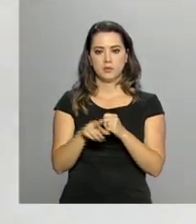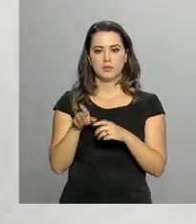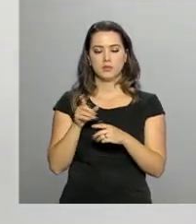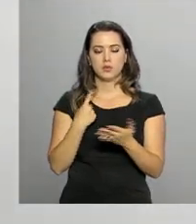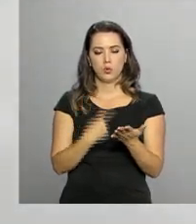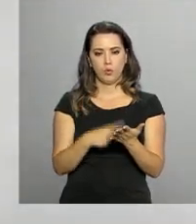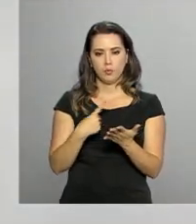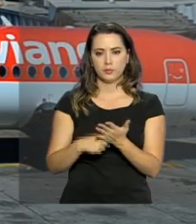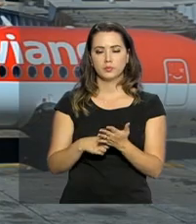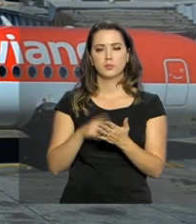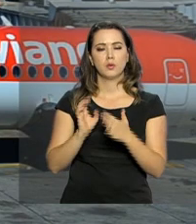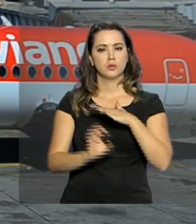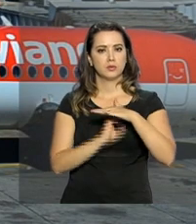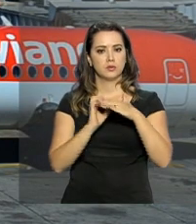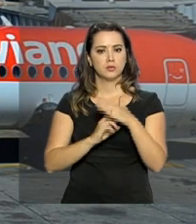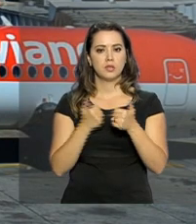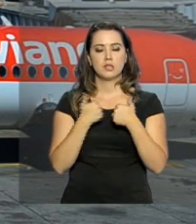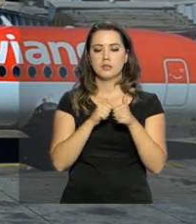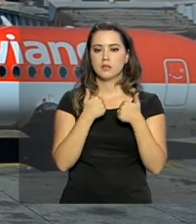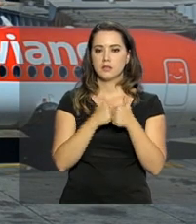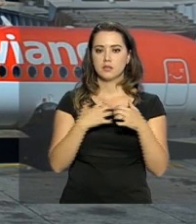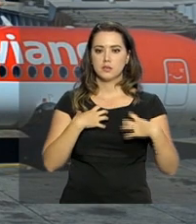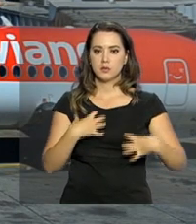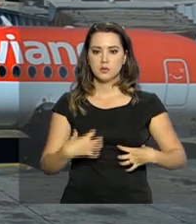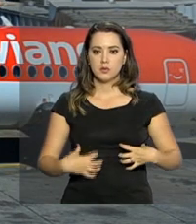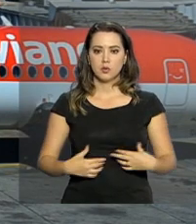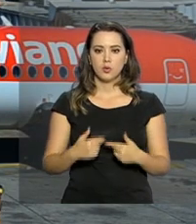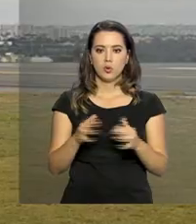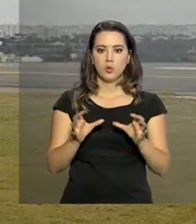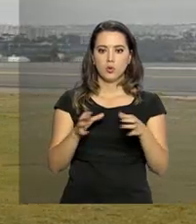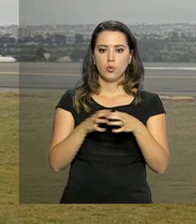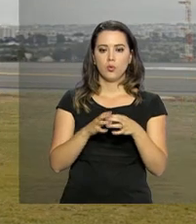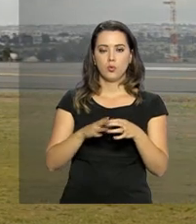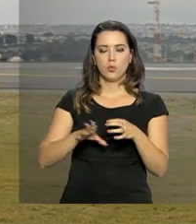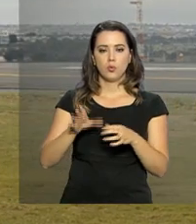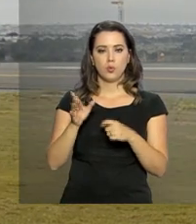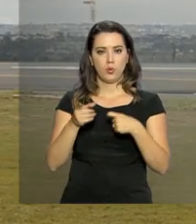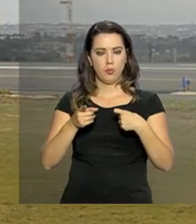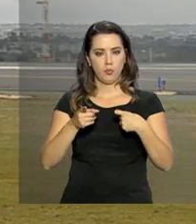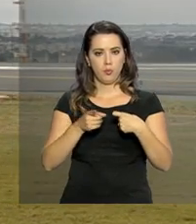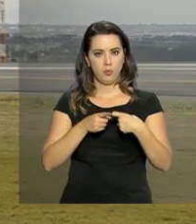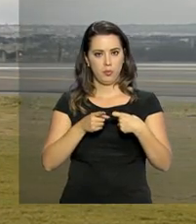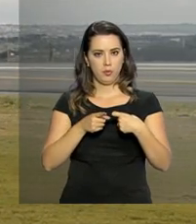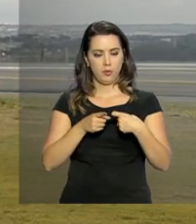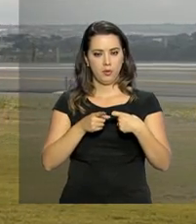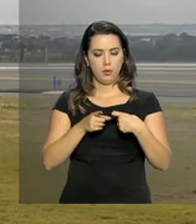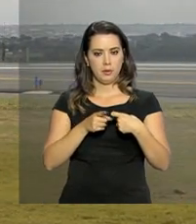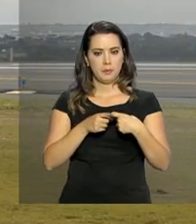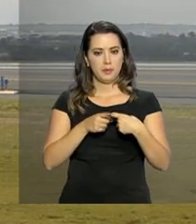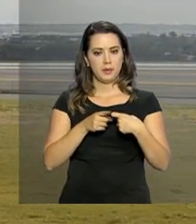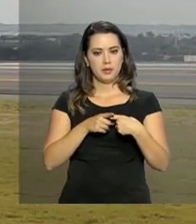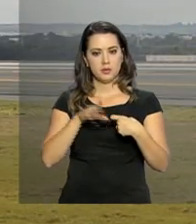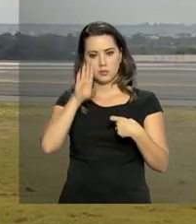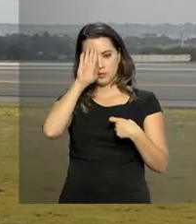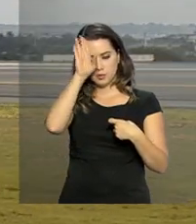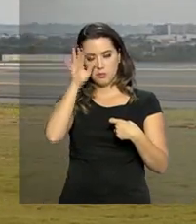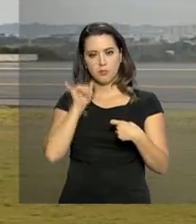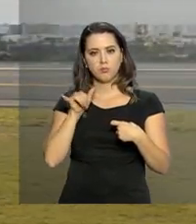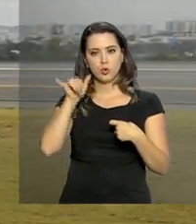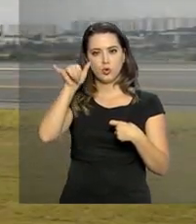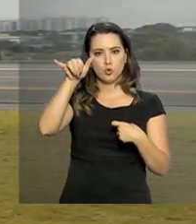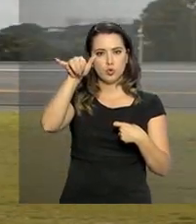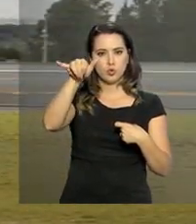cooperação com as empresas. Elas transportam órgãos e equipes médicas e têm prioridade de voo e decolagem. De junho de